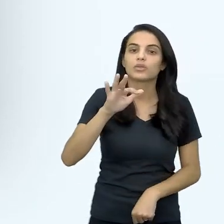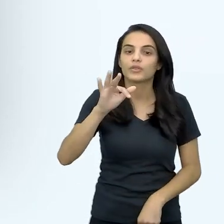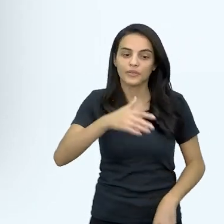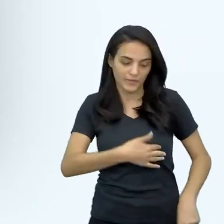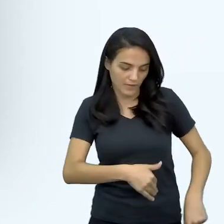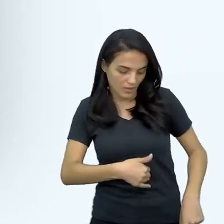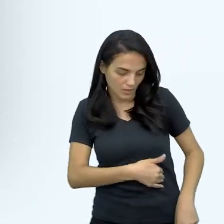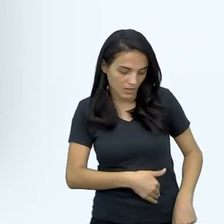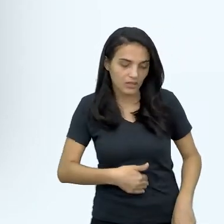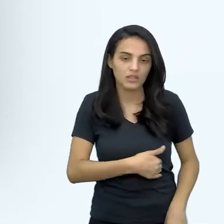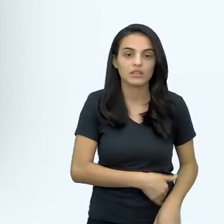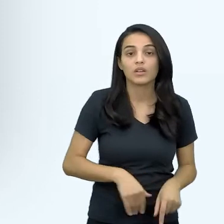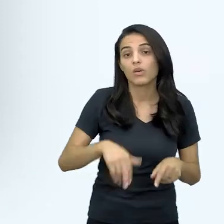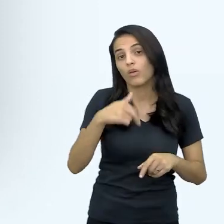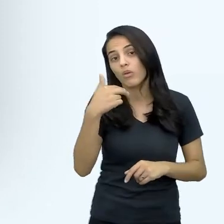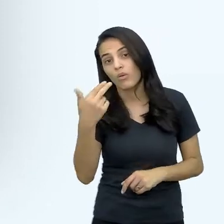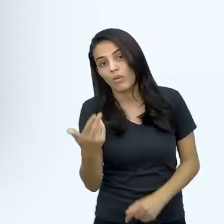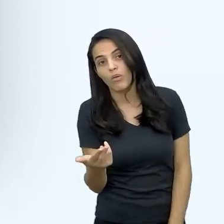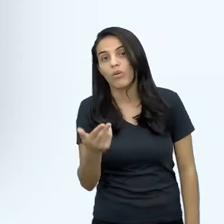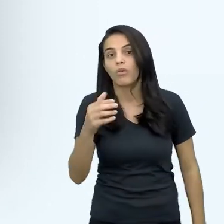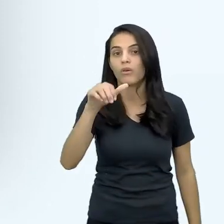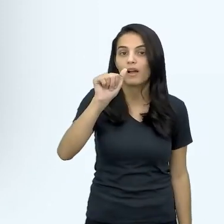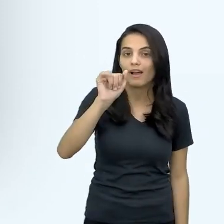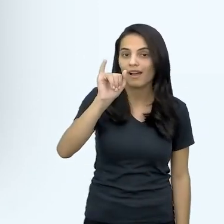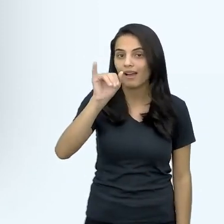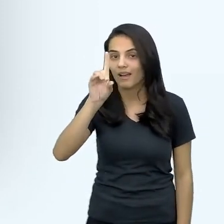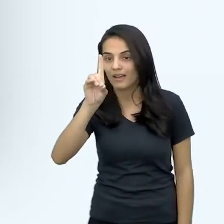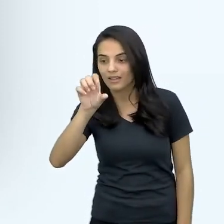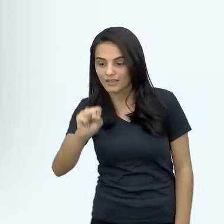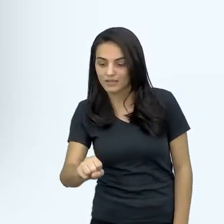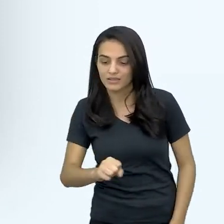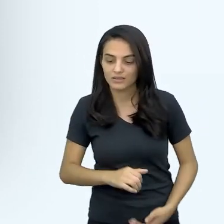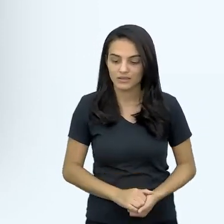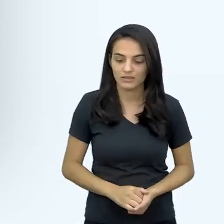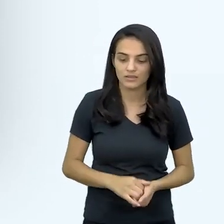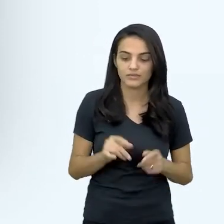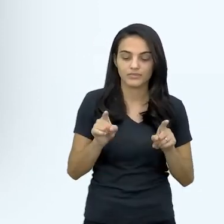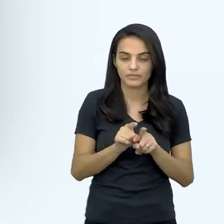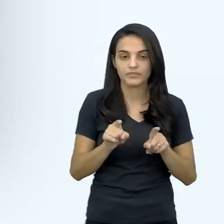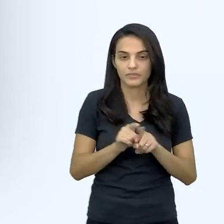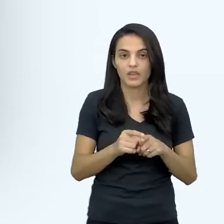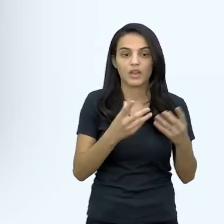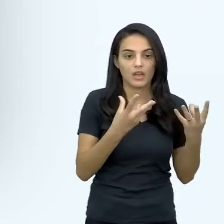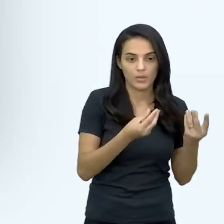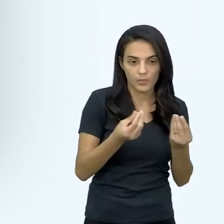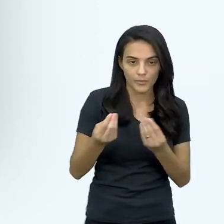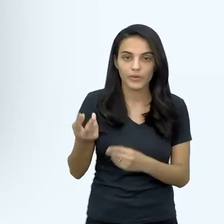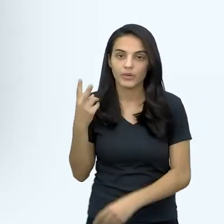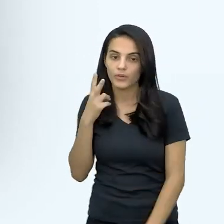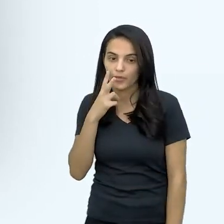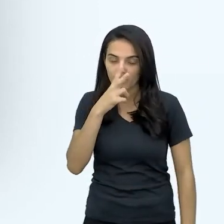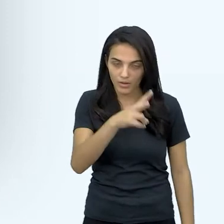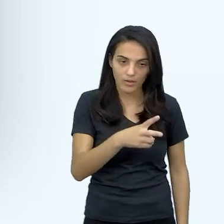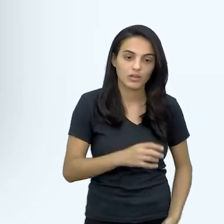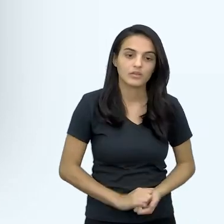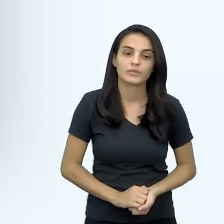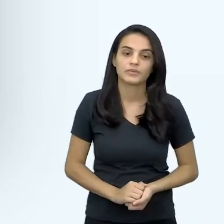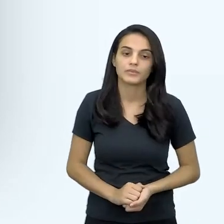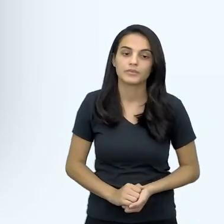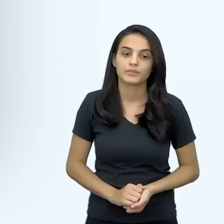anemia aplástica, que é outro tipo também, uma que é anemia potencialmente muito grave, né, justamente